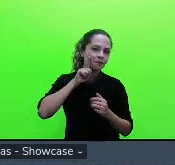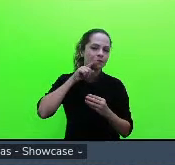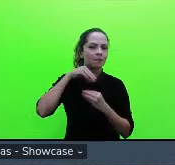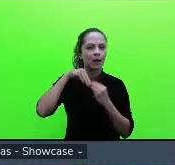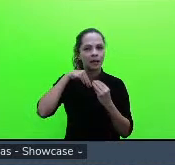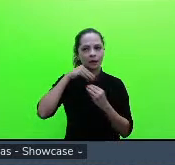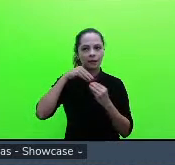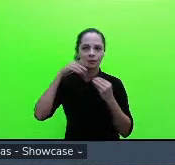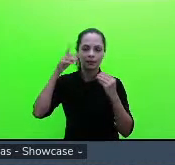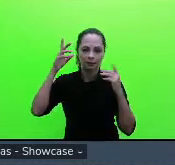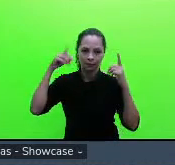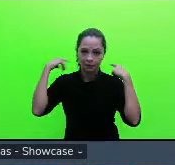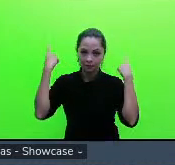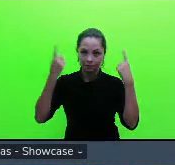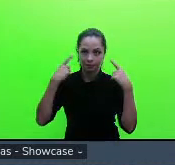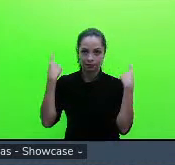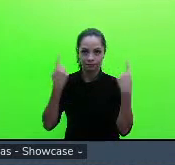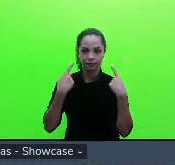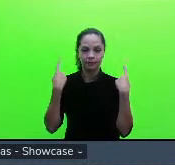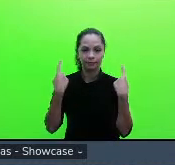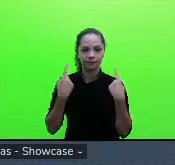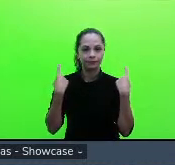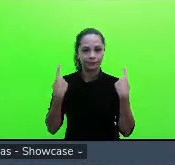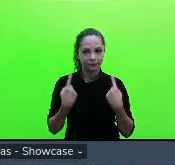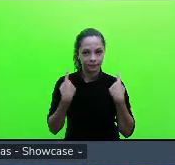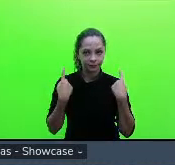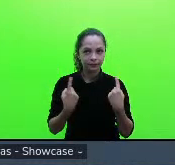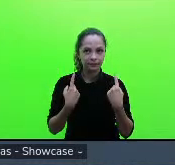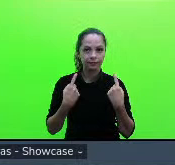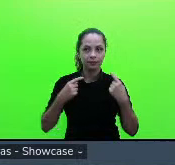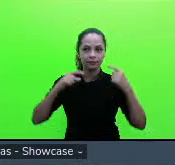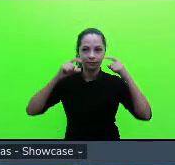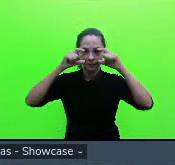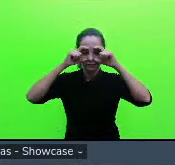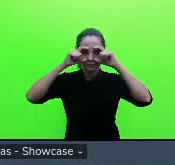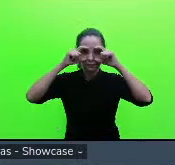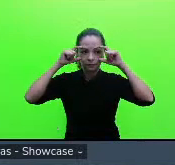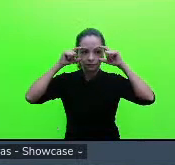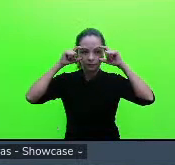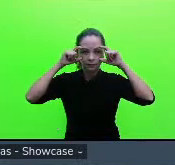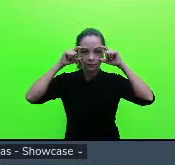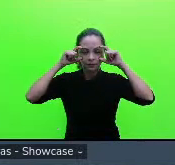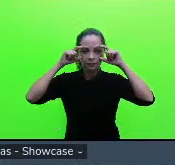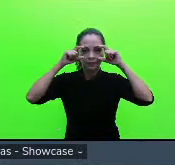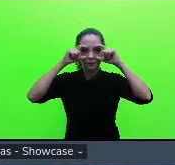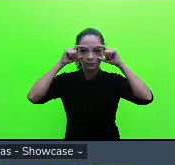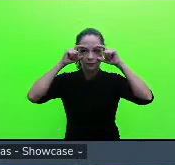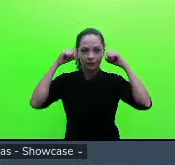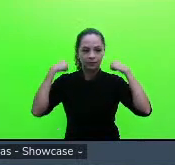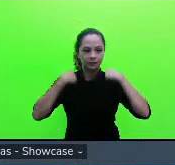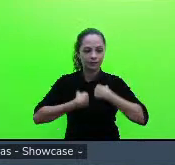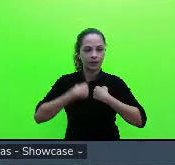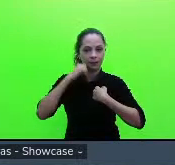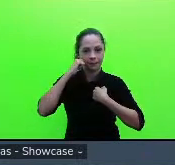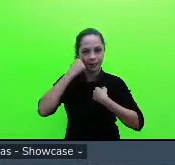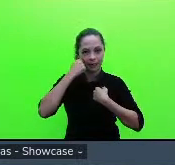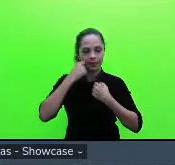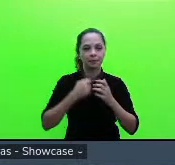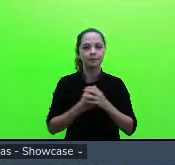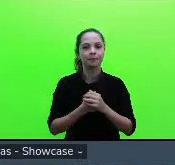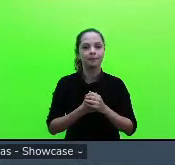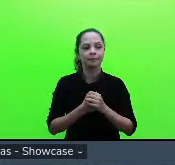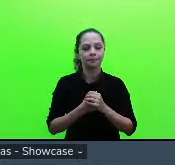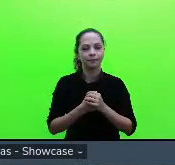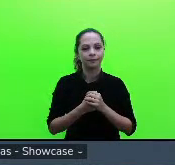encaracolados estou com óculos quadrados e blusa preta então como